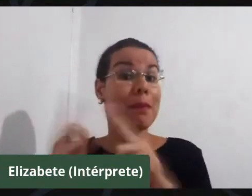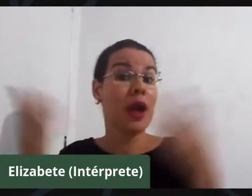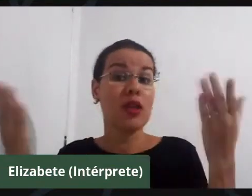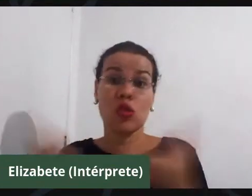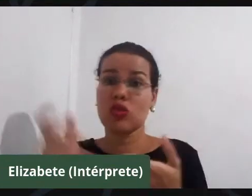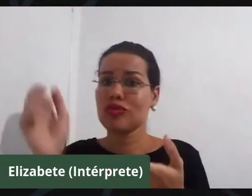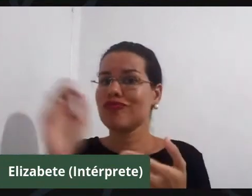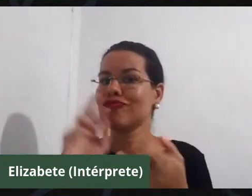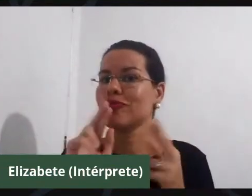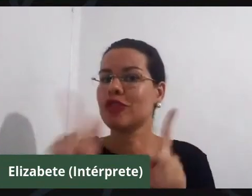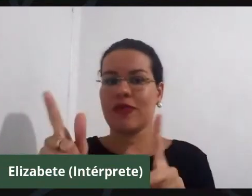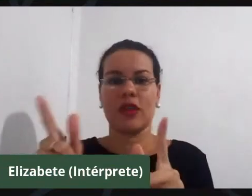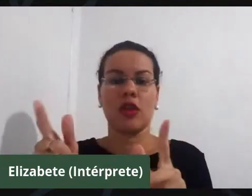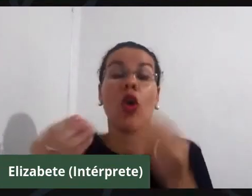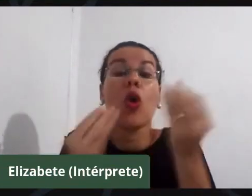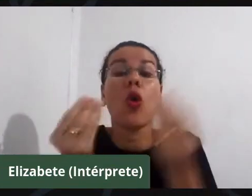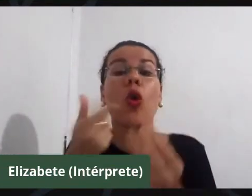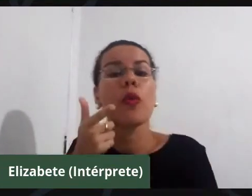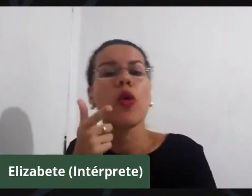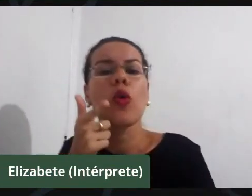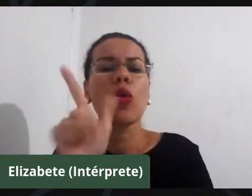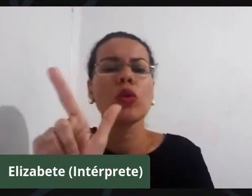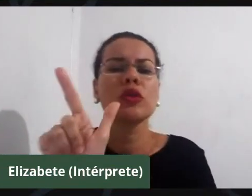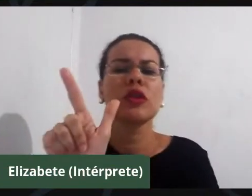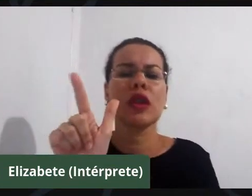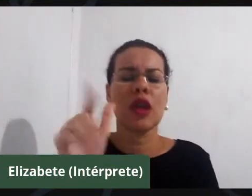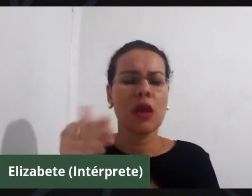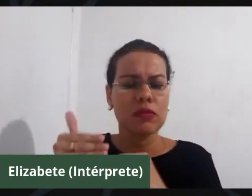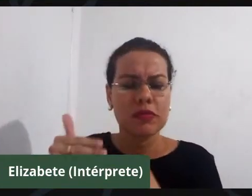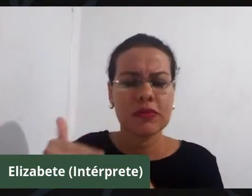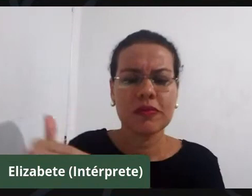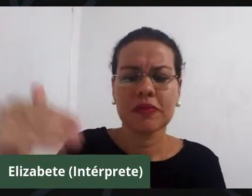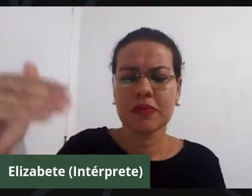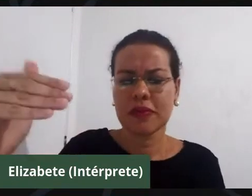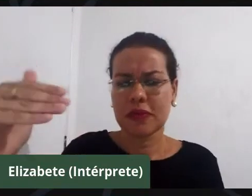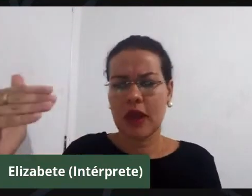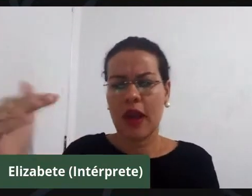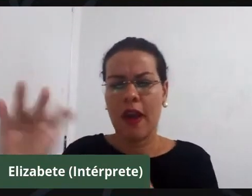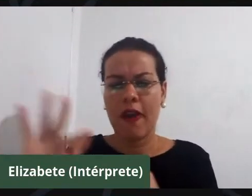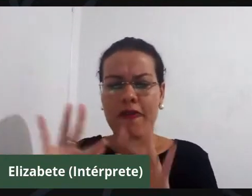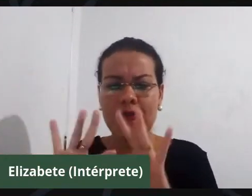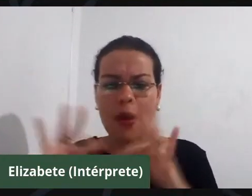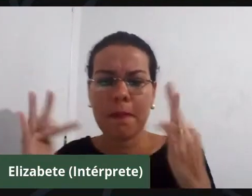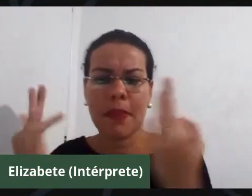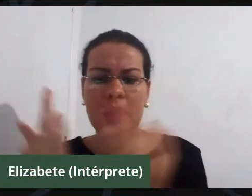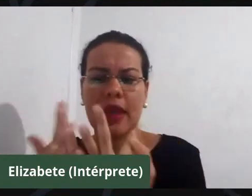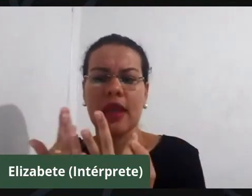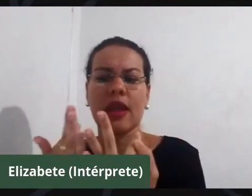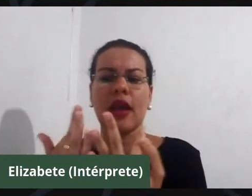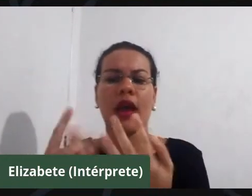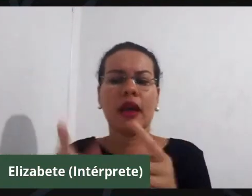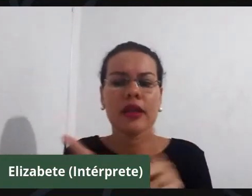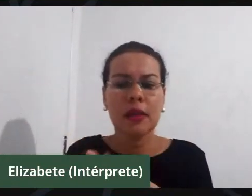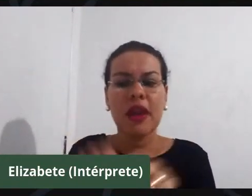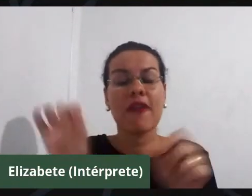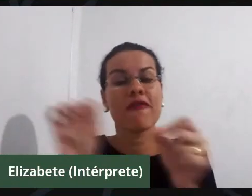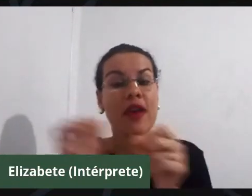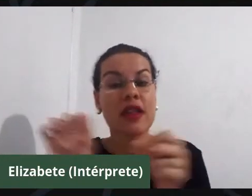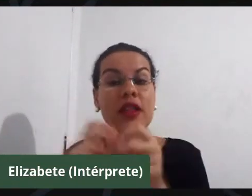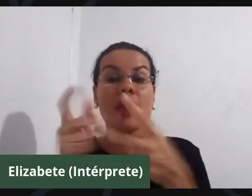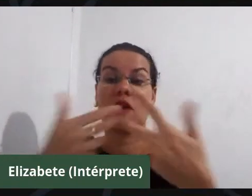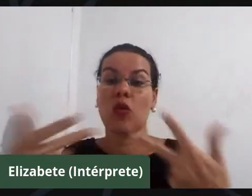conseguiria manter a subsistência da família, fazer comercialização interna e externa, hoje,